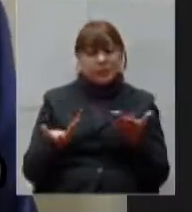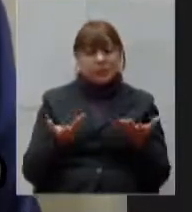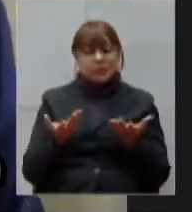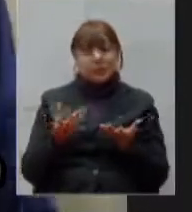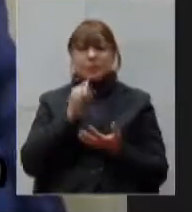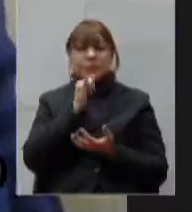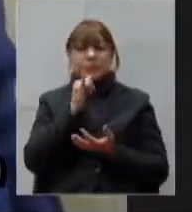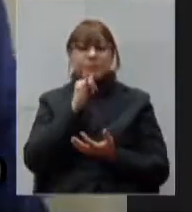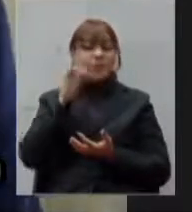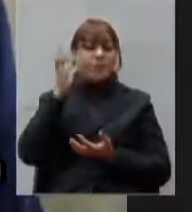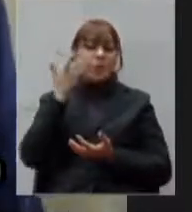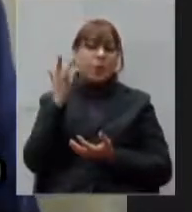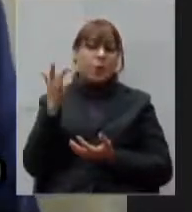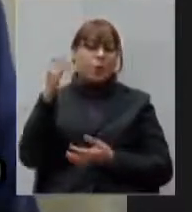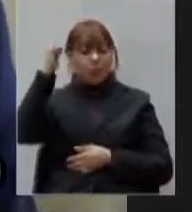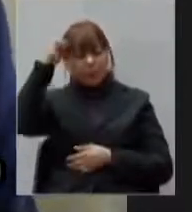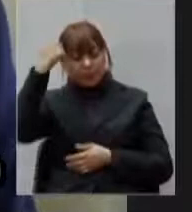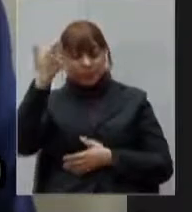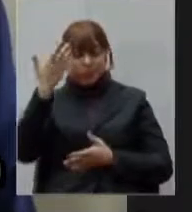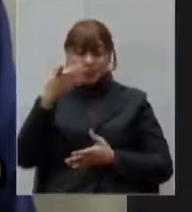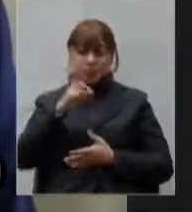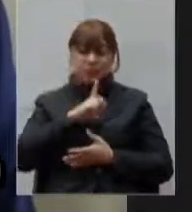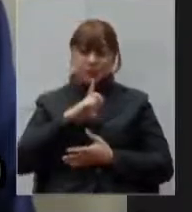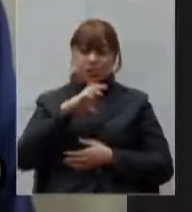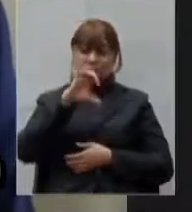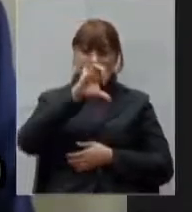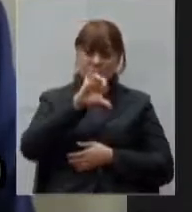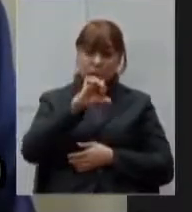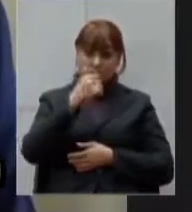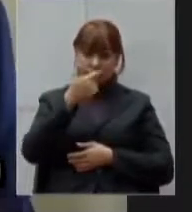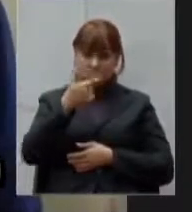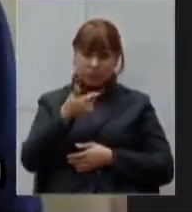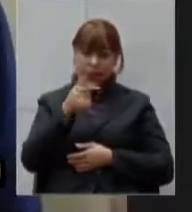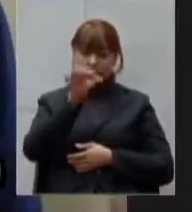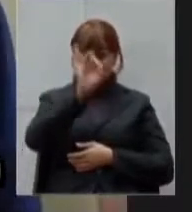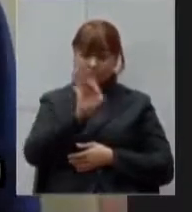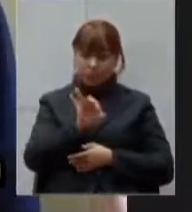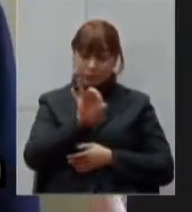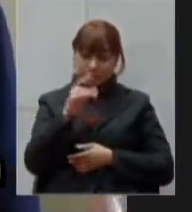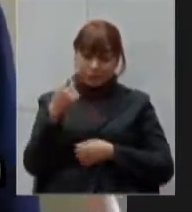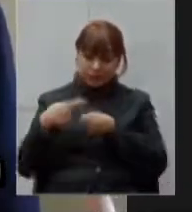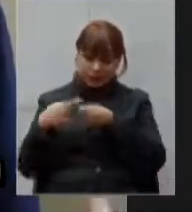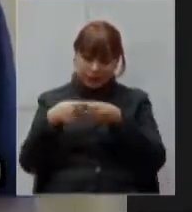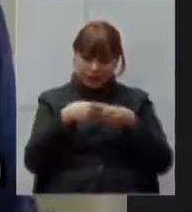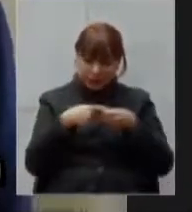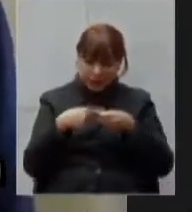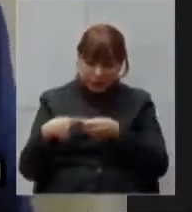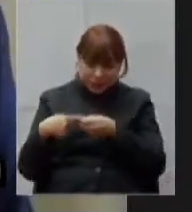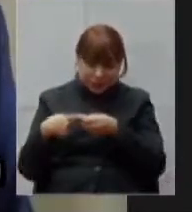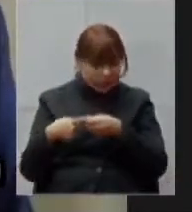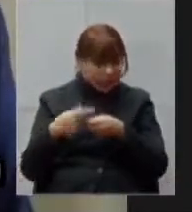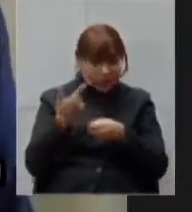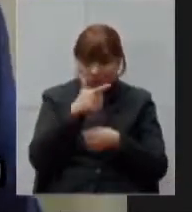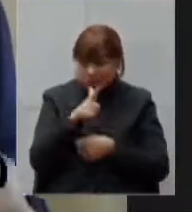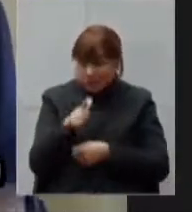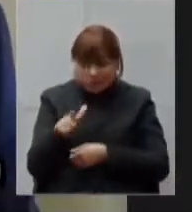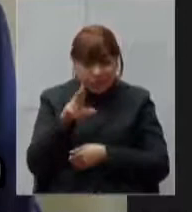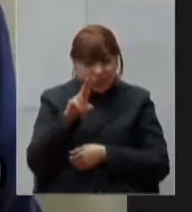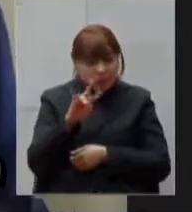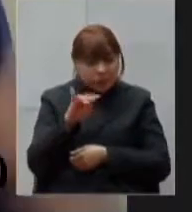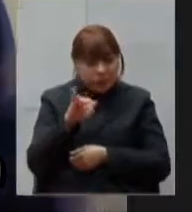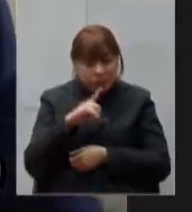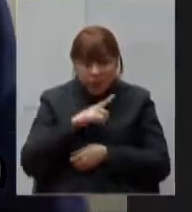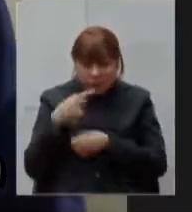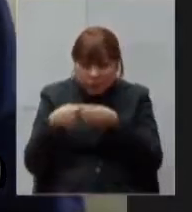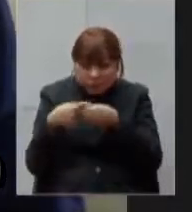92% dos municípios de Minas Gerais não tem o PI são os municípios menores que precisam